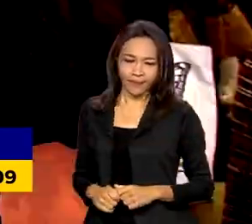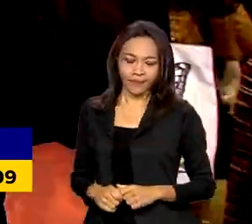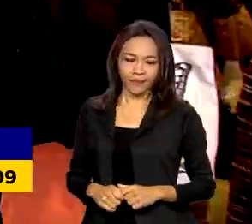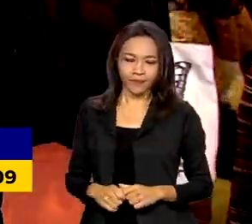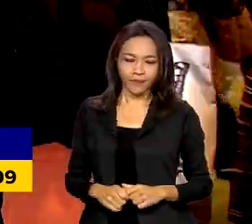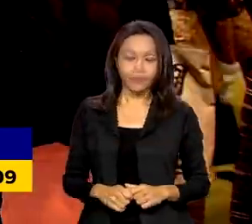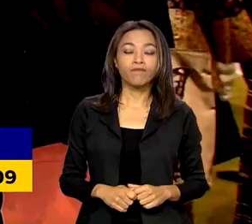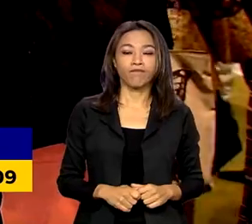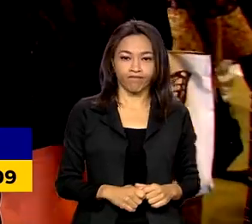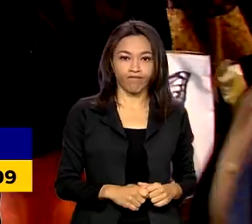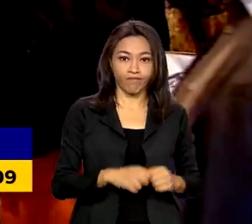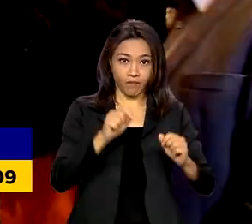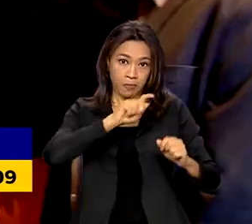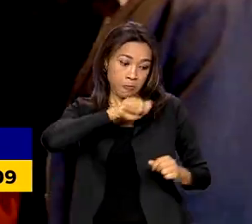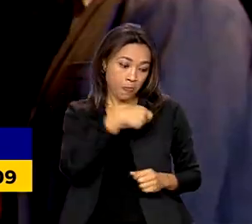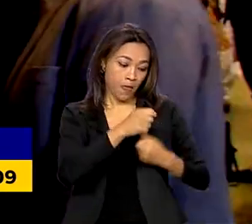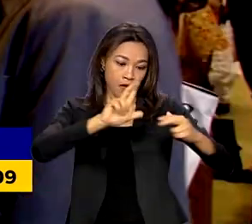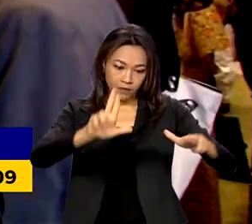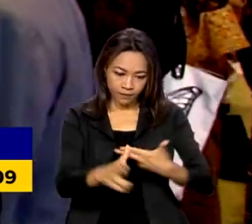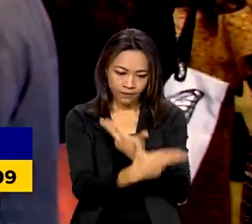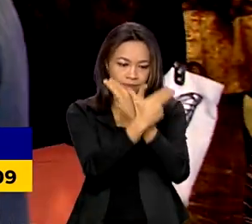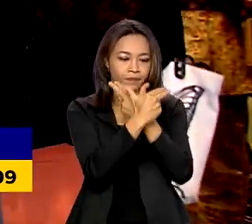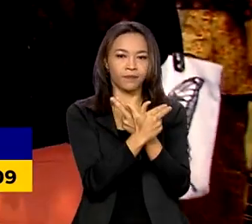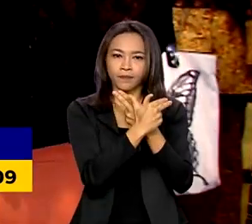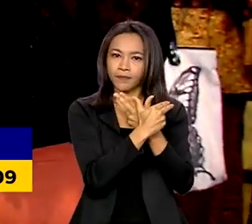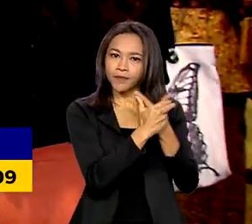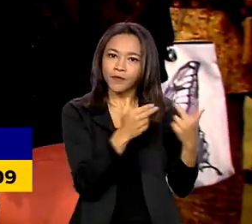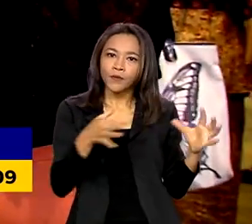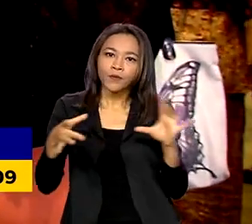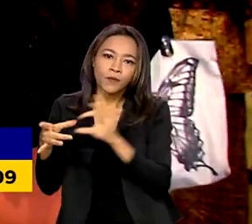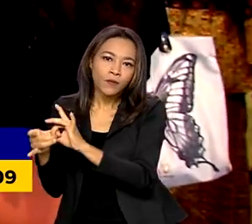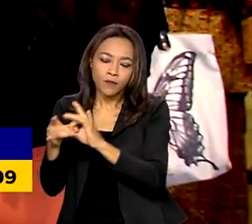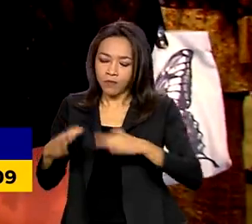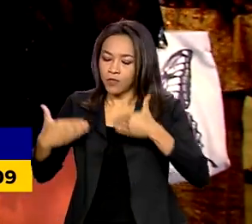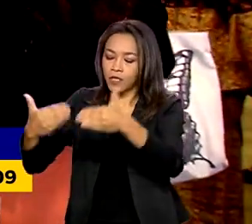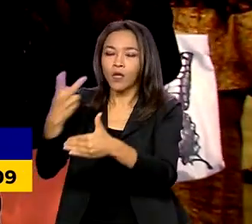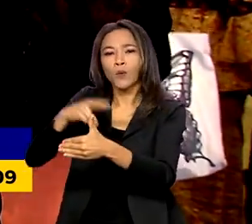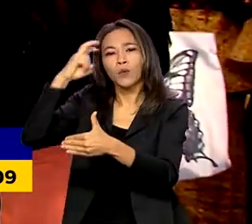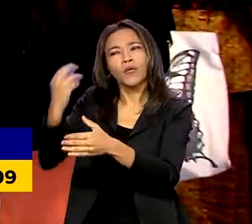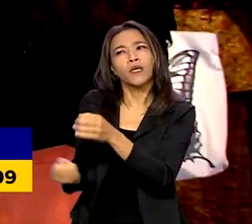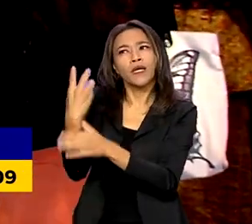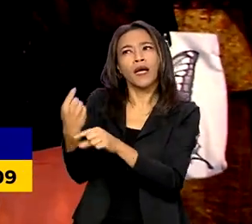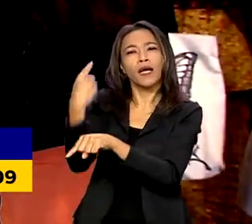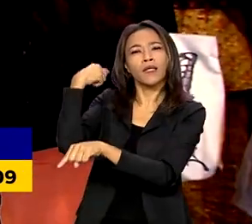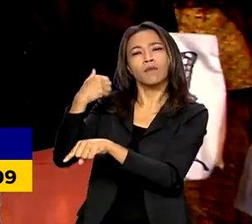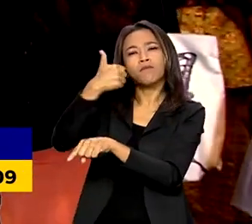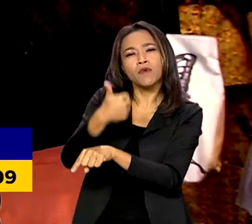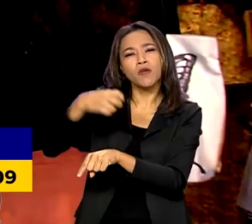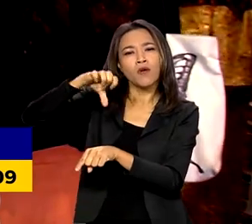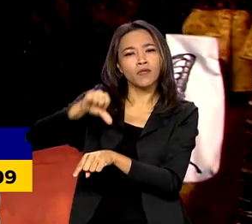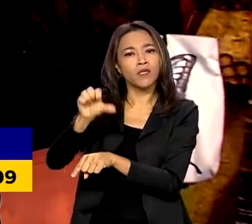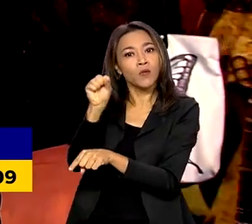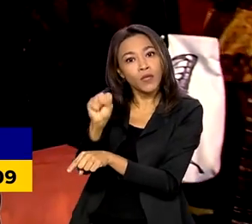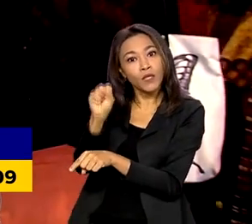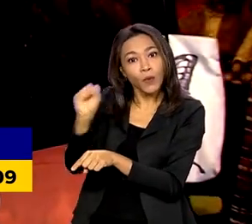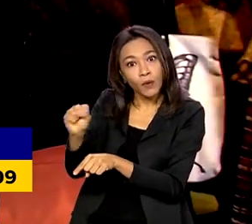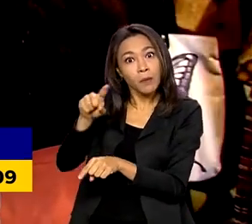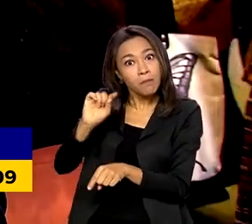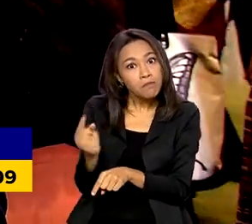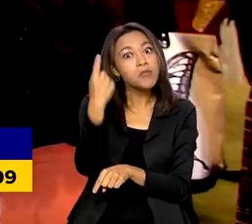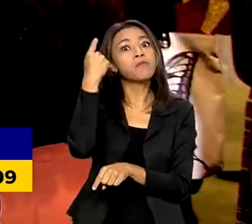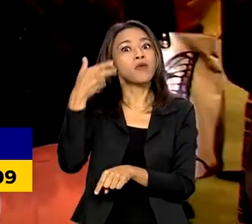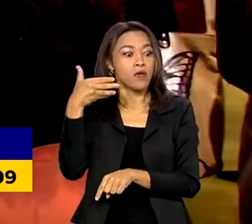A Fundação Palmares, vinculada ao Ministério da Cultura, foi criada em 1988 e é a primeira instituição